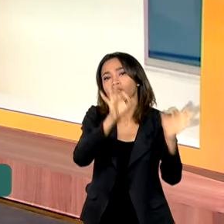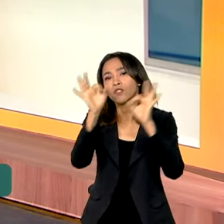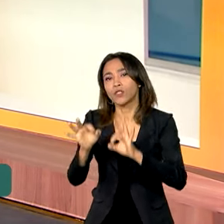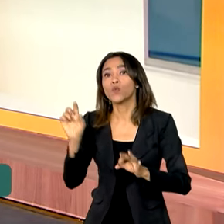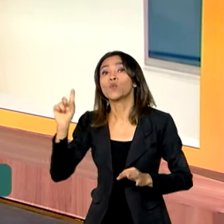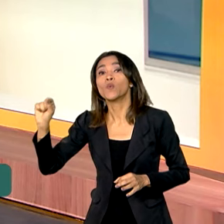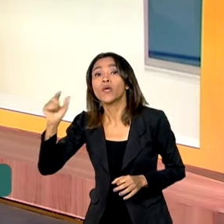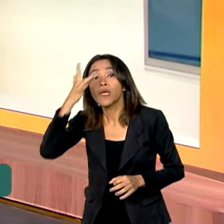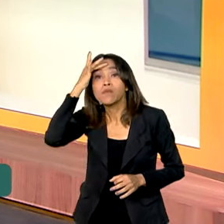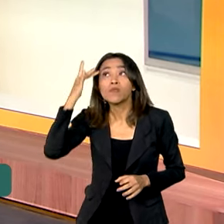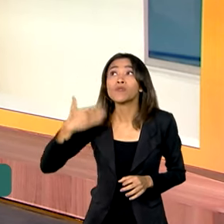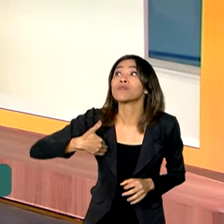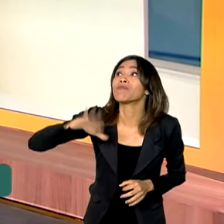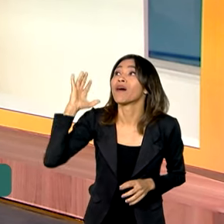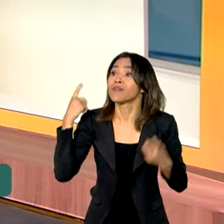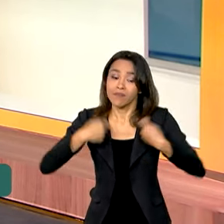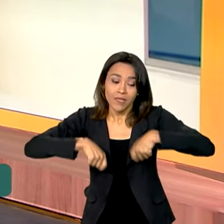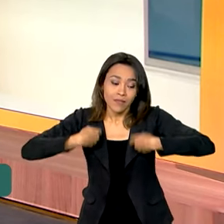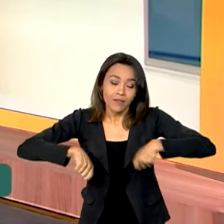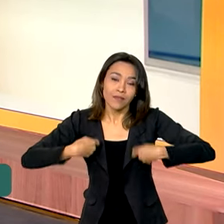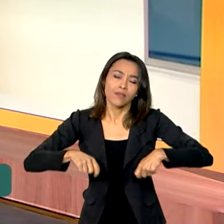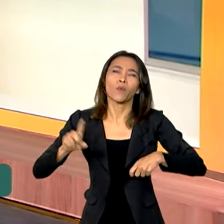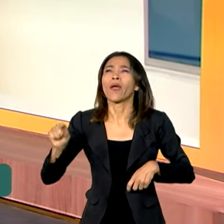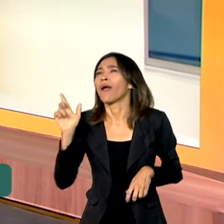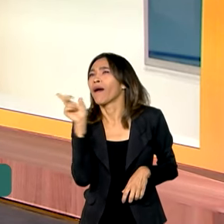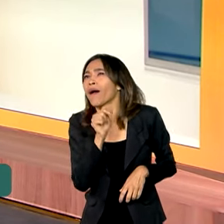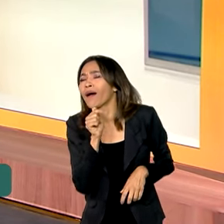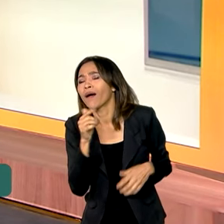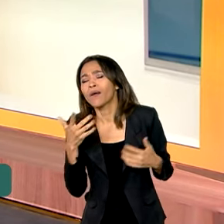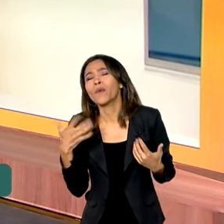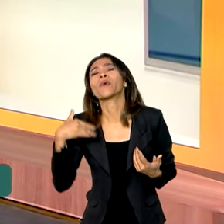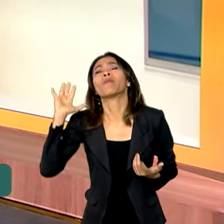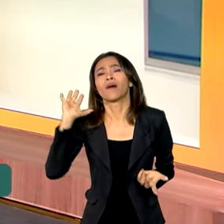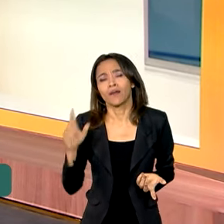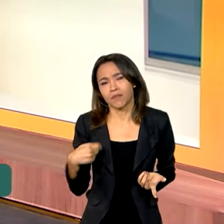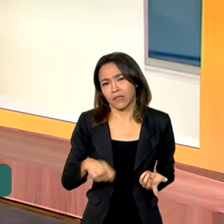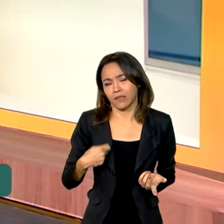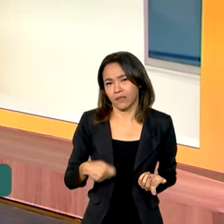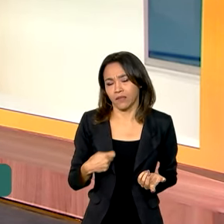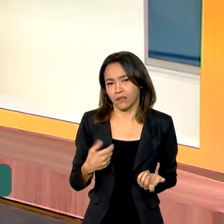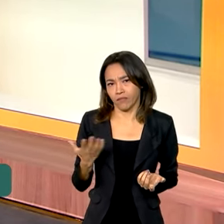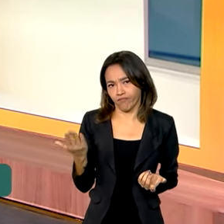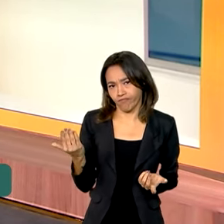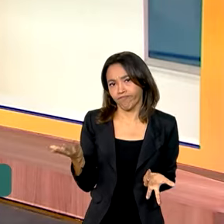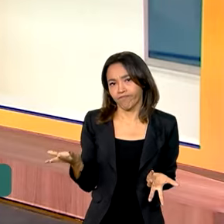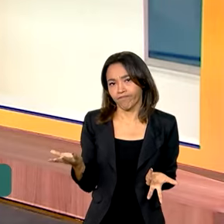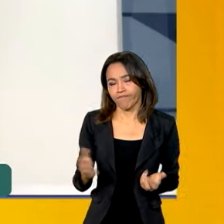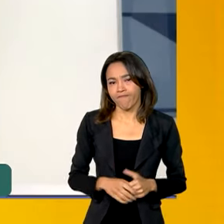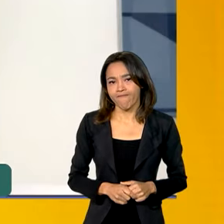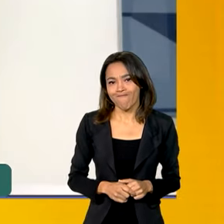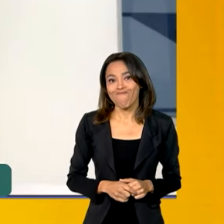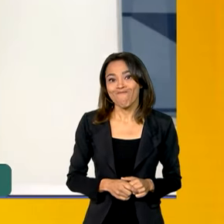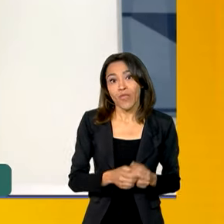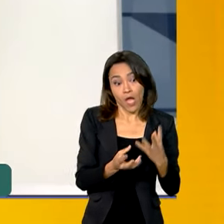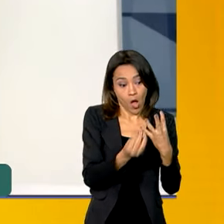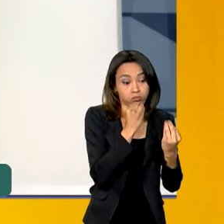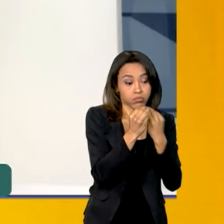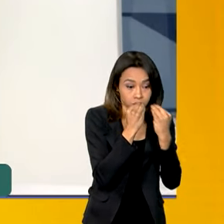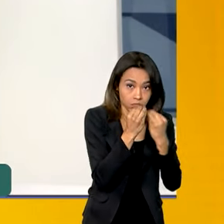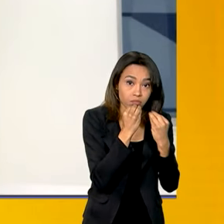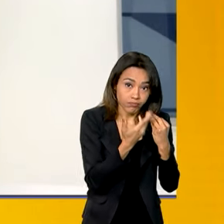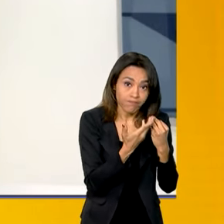pessoas estão mais precisando agora? É água? O que mais, presidente? Além da alimentação,